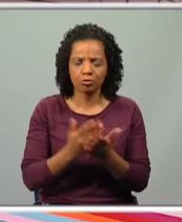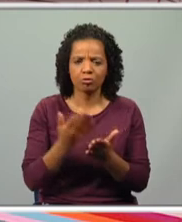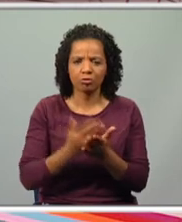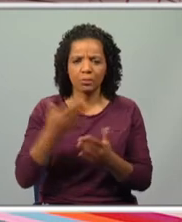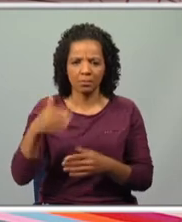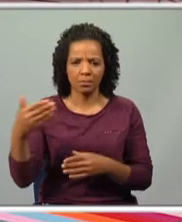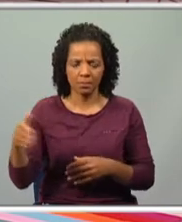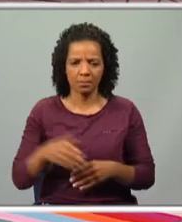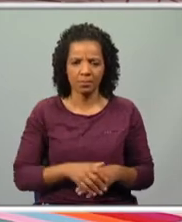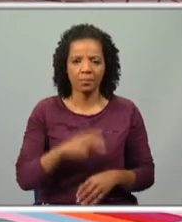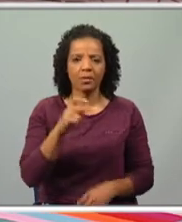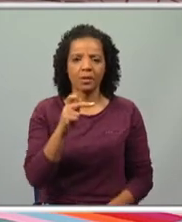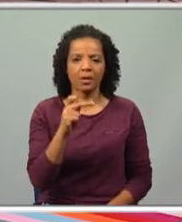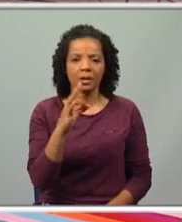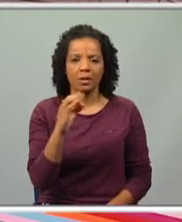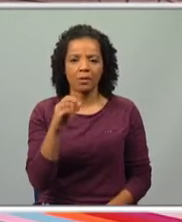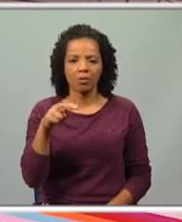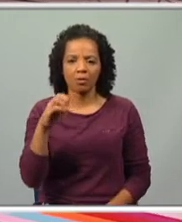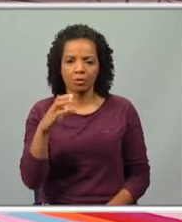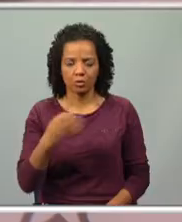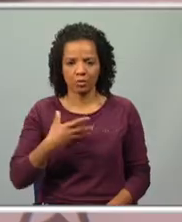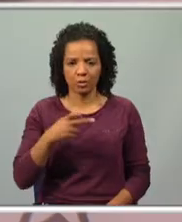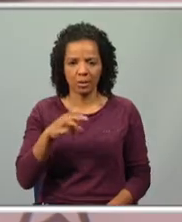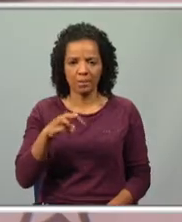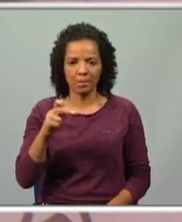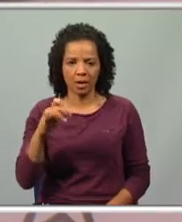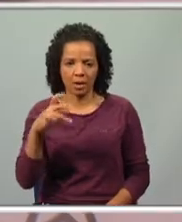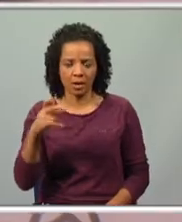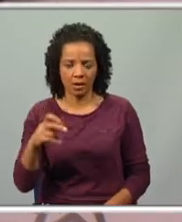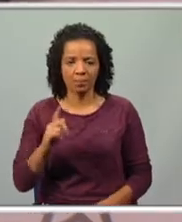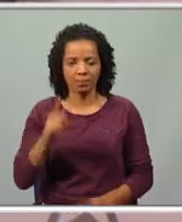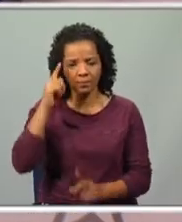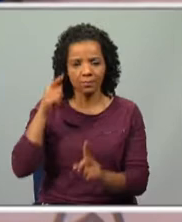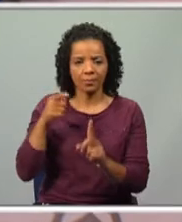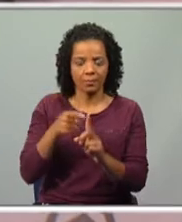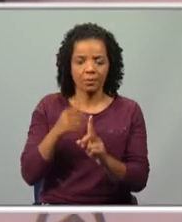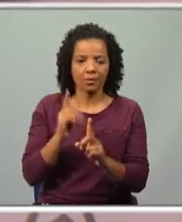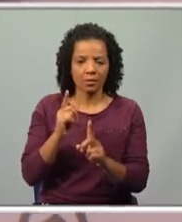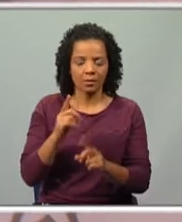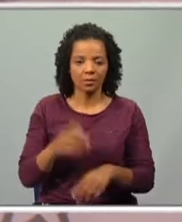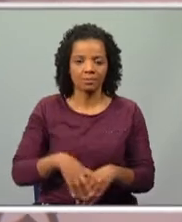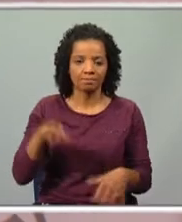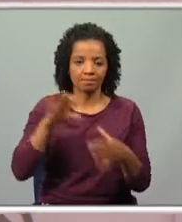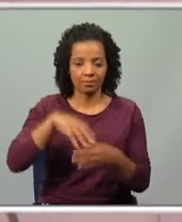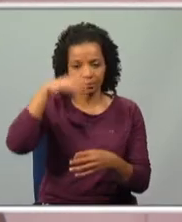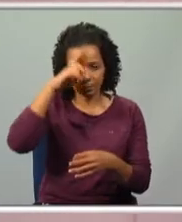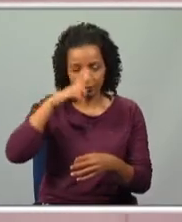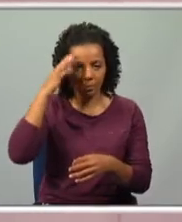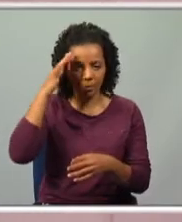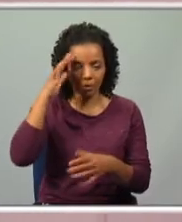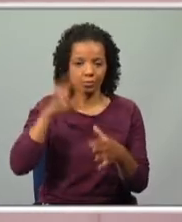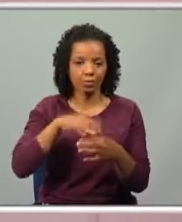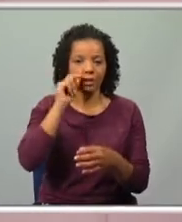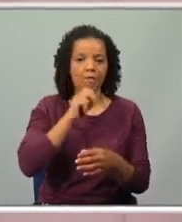ano, Afonso da Maia, como uma referência, como o resultado das memórias que ele teria do seu avô